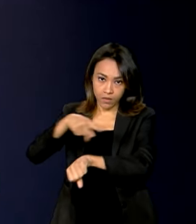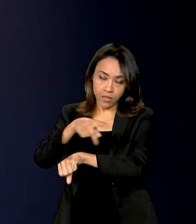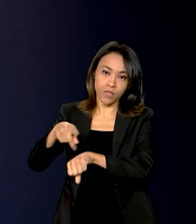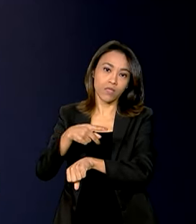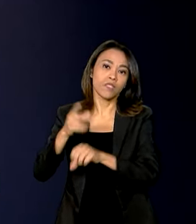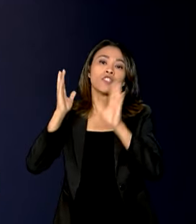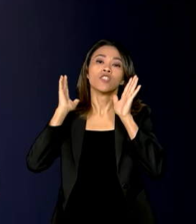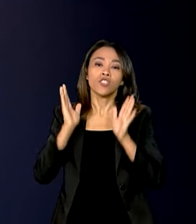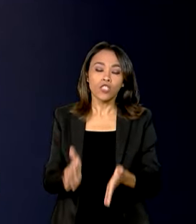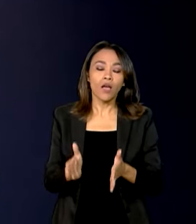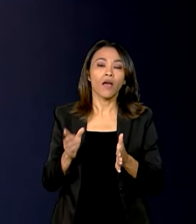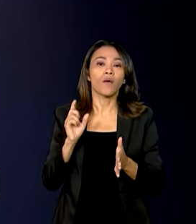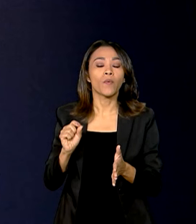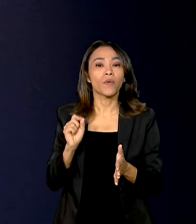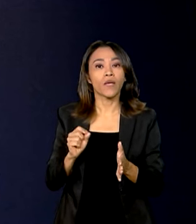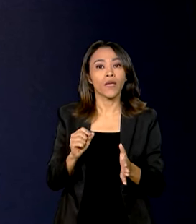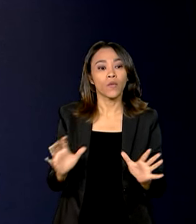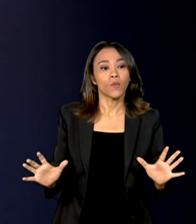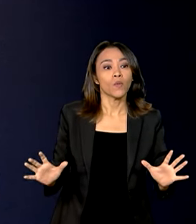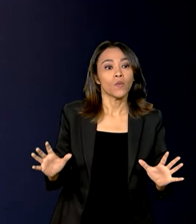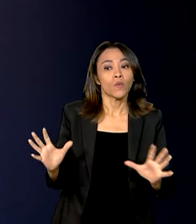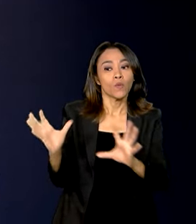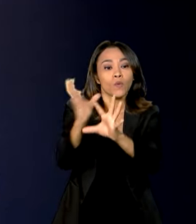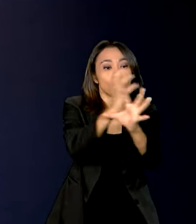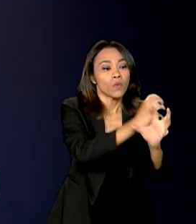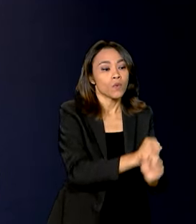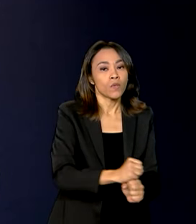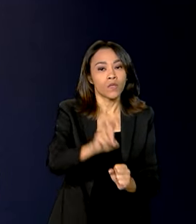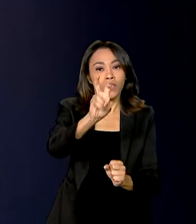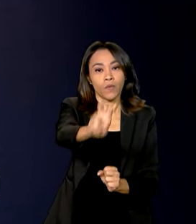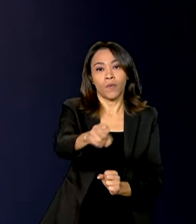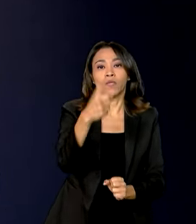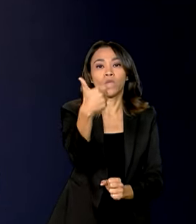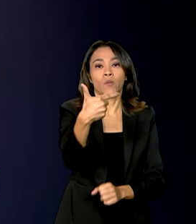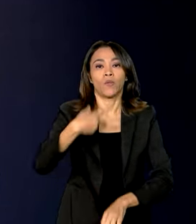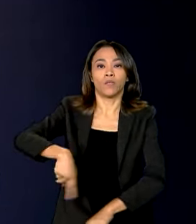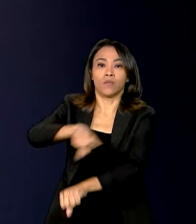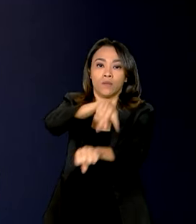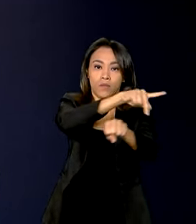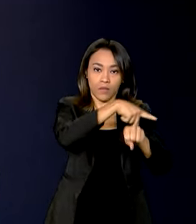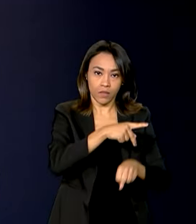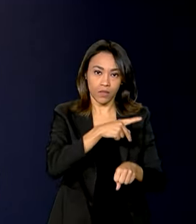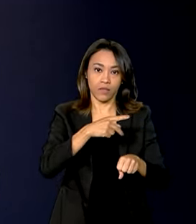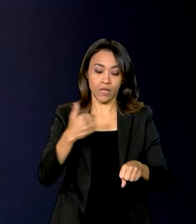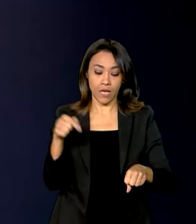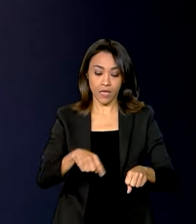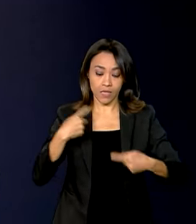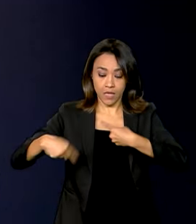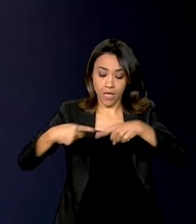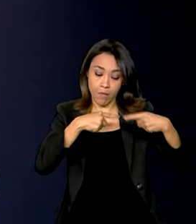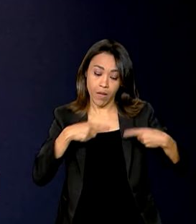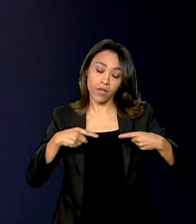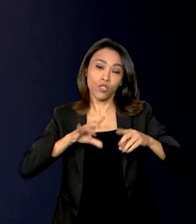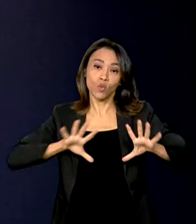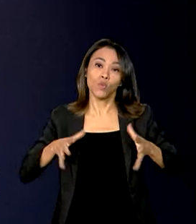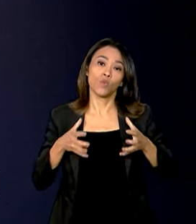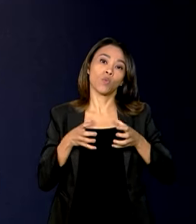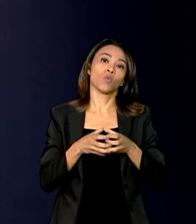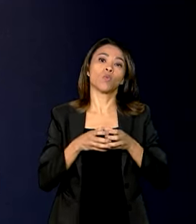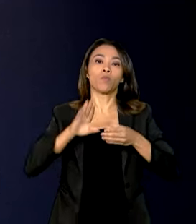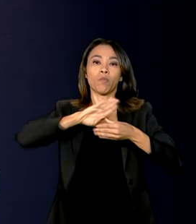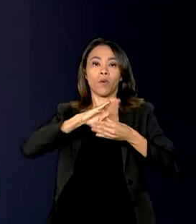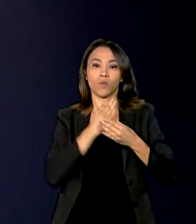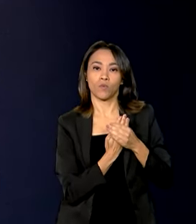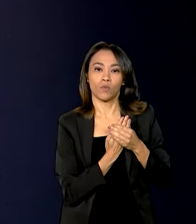e democracia que reúne 52 países, promoveu esse debate no âmbito do Mercosul e